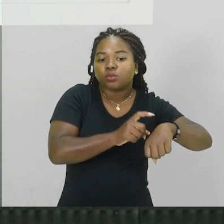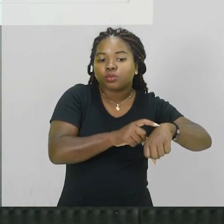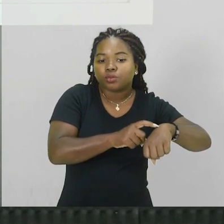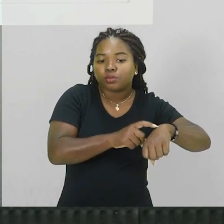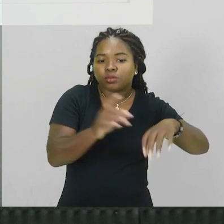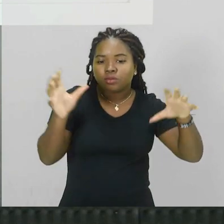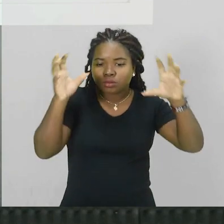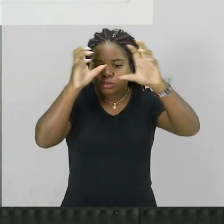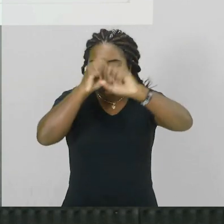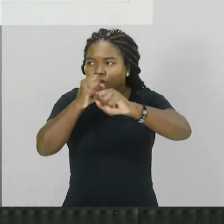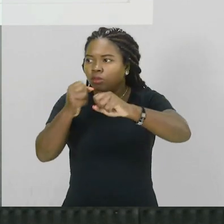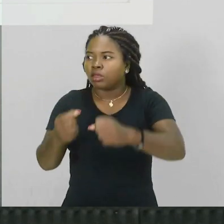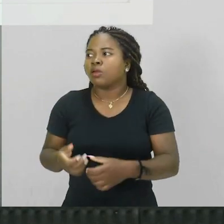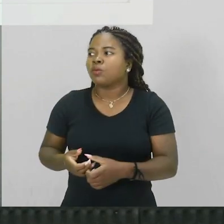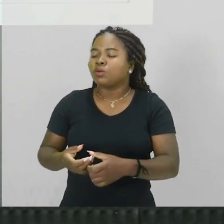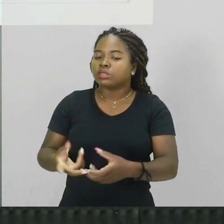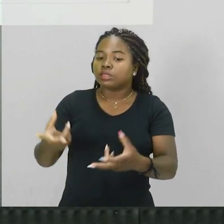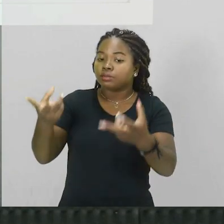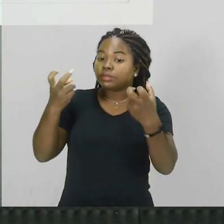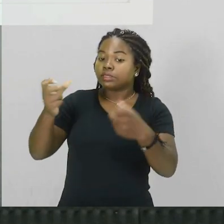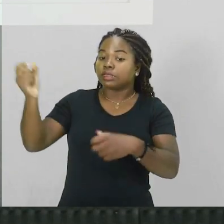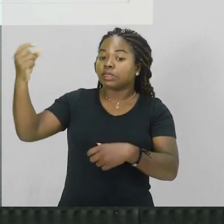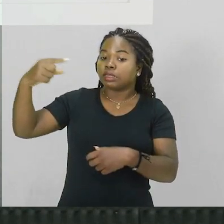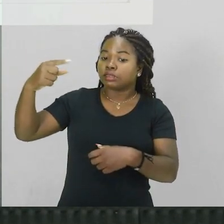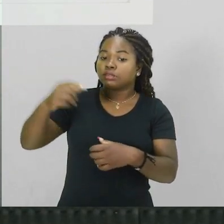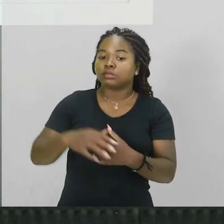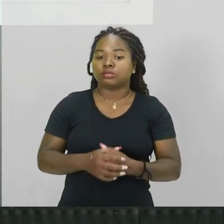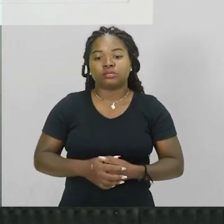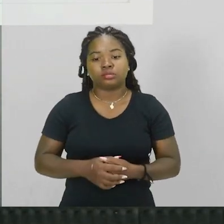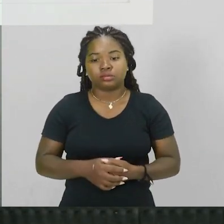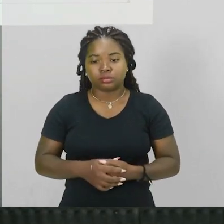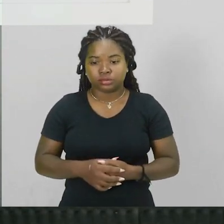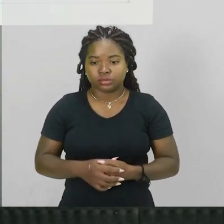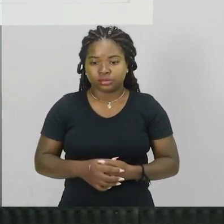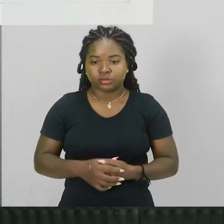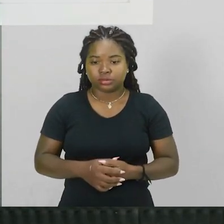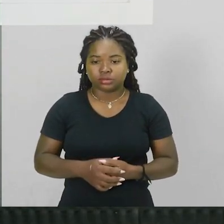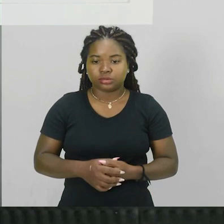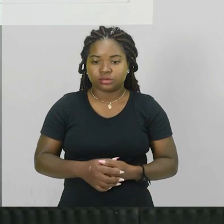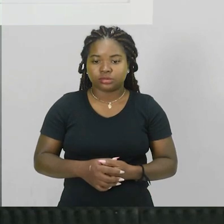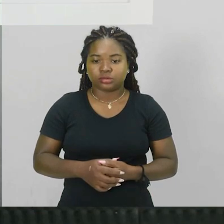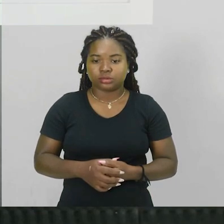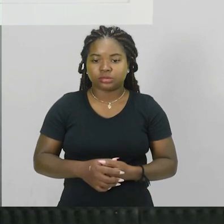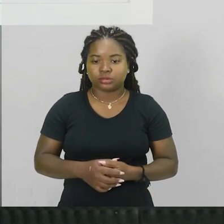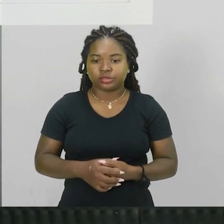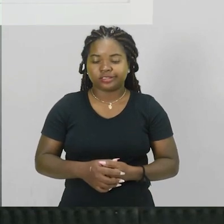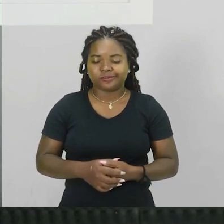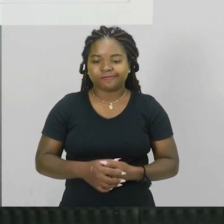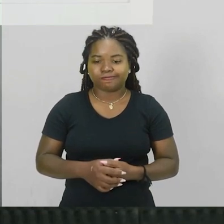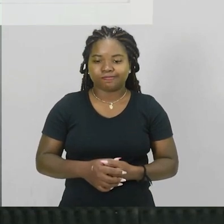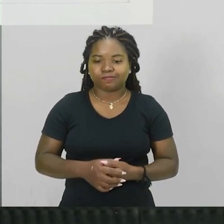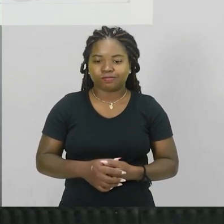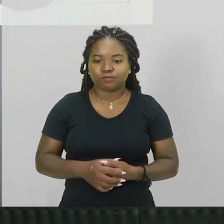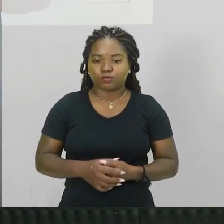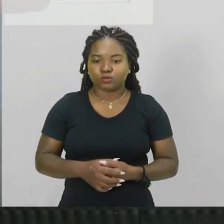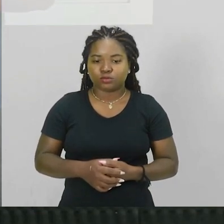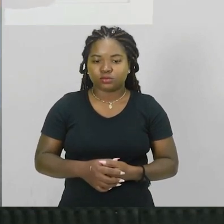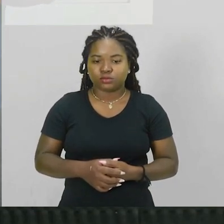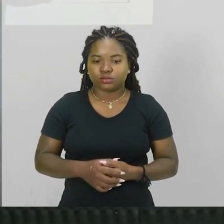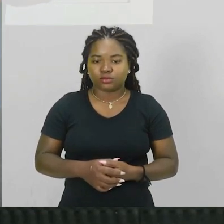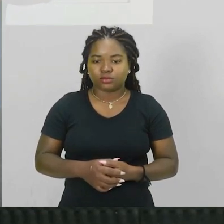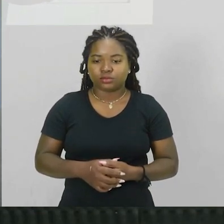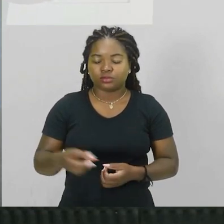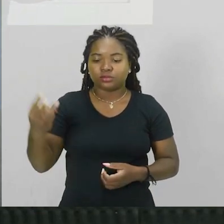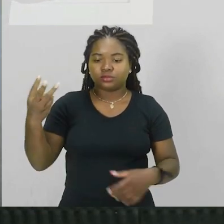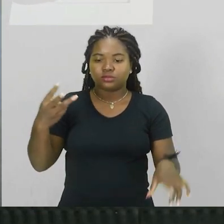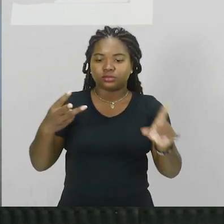escurecimento quando exposta à luz solar né? Você saiu de um ambiente externo ok? A luz solar então ele vai escurecer